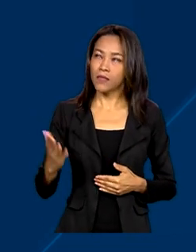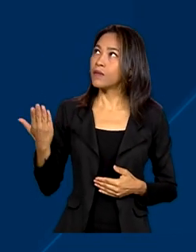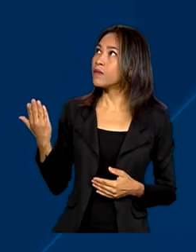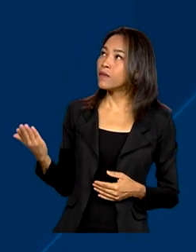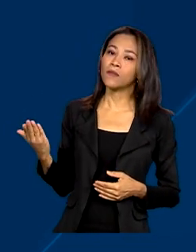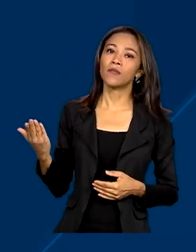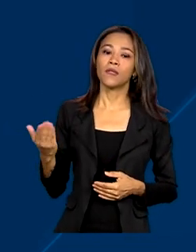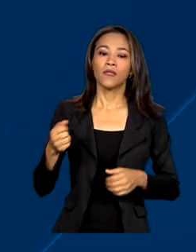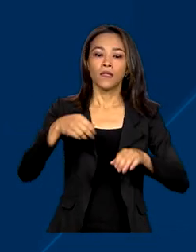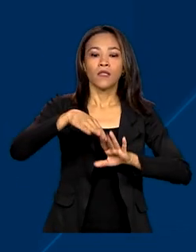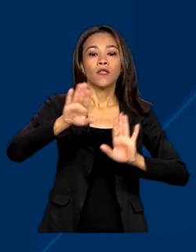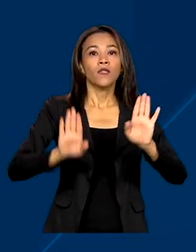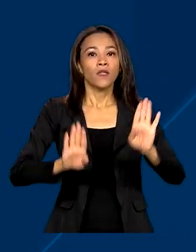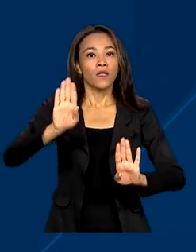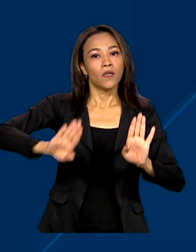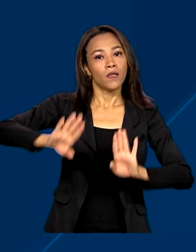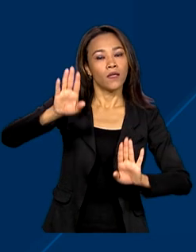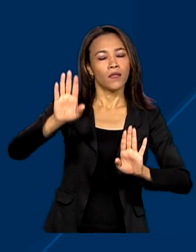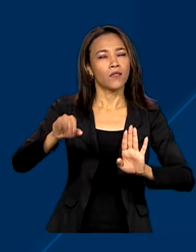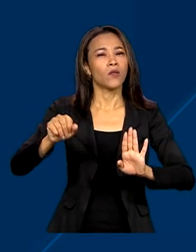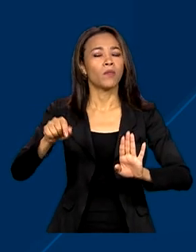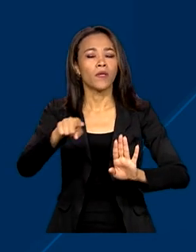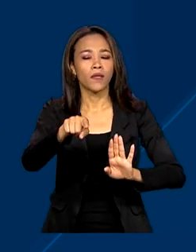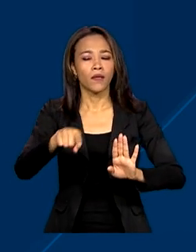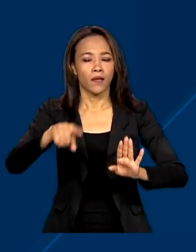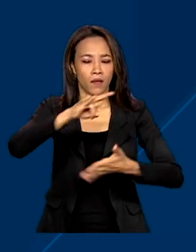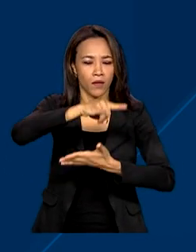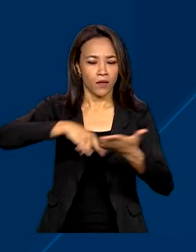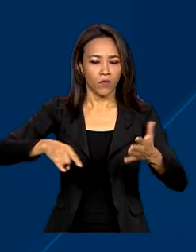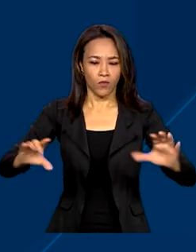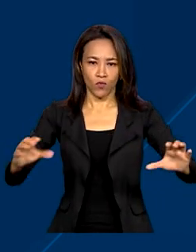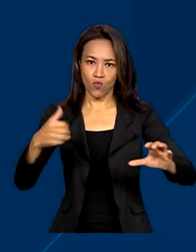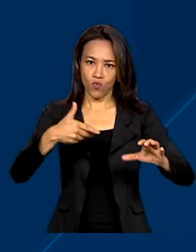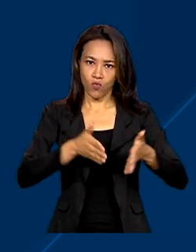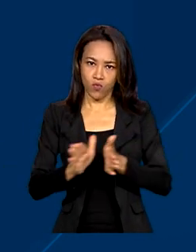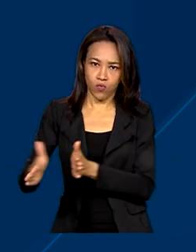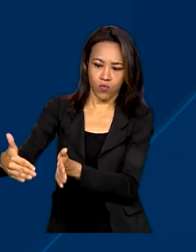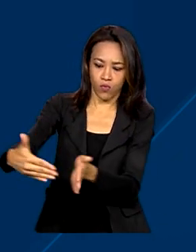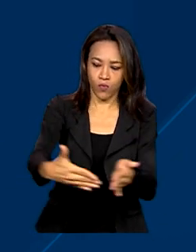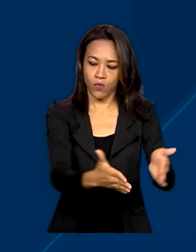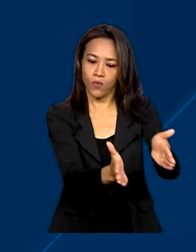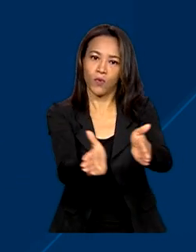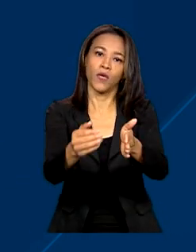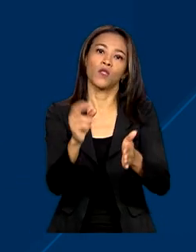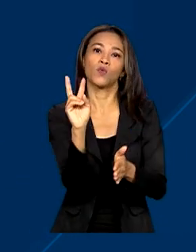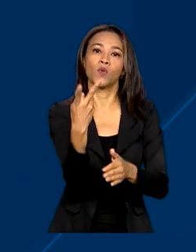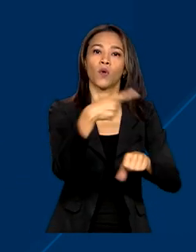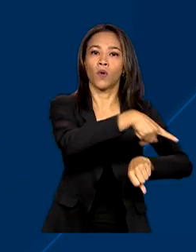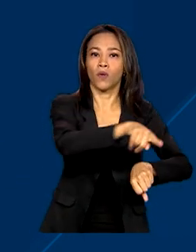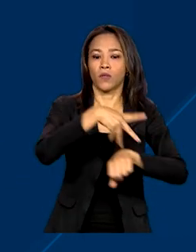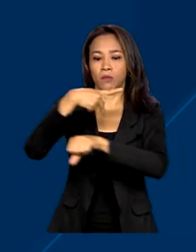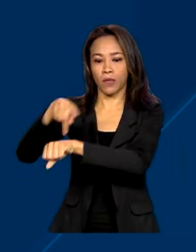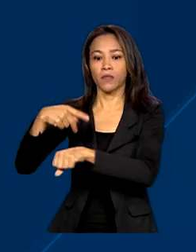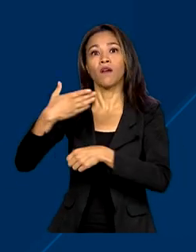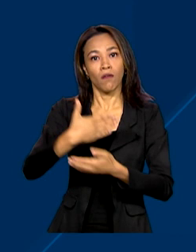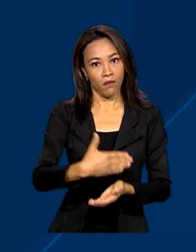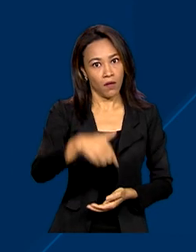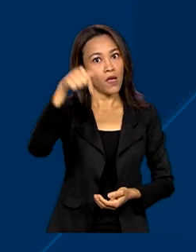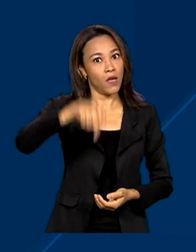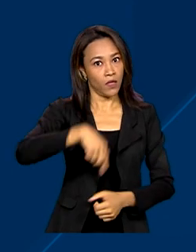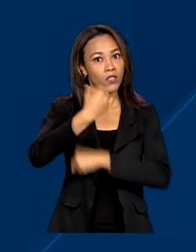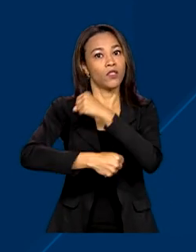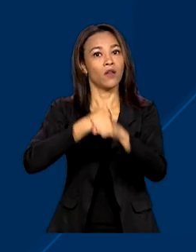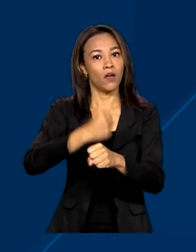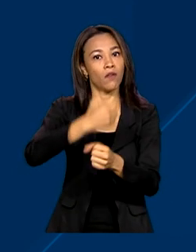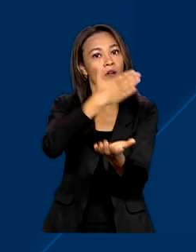licitação para a dragagem de uma hidrovia entre os dois países. As obras devem começar ainda este ano.